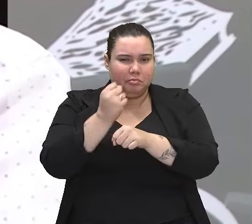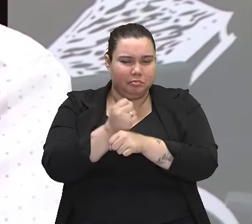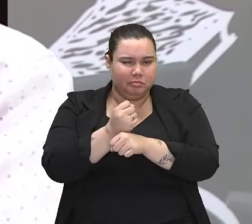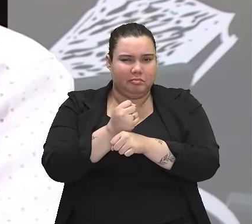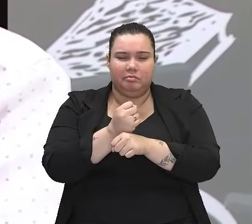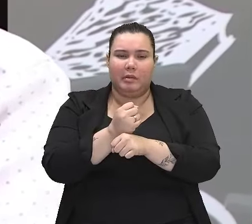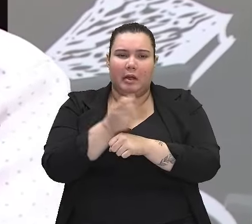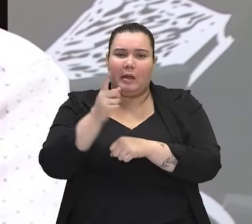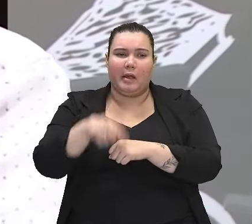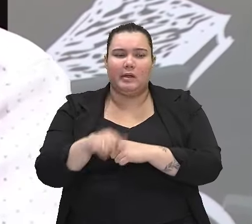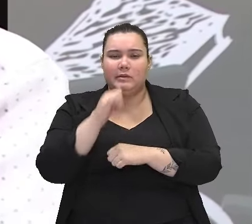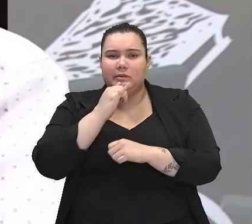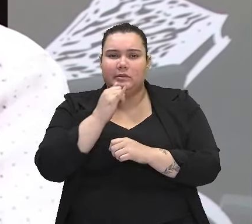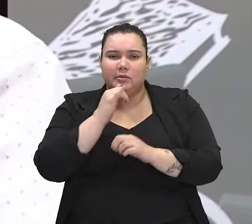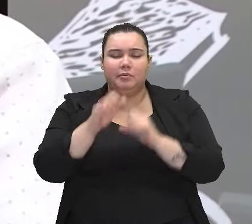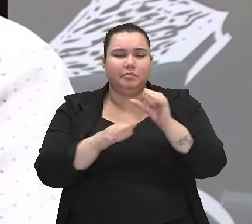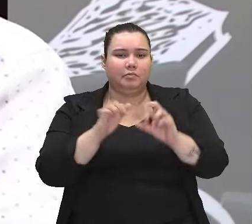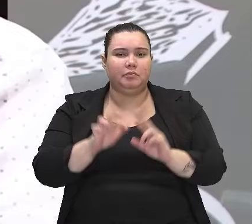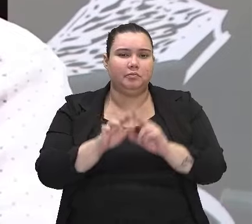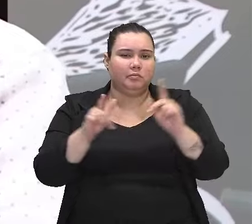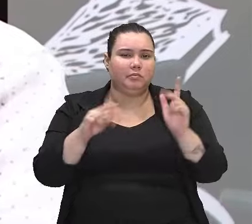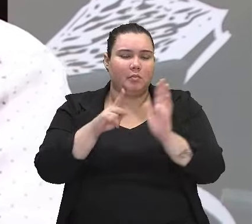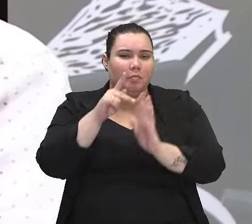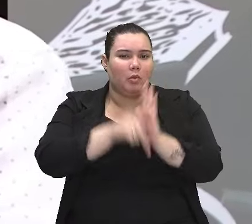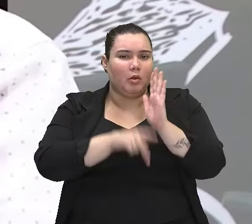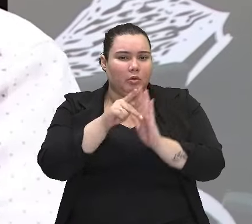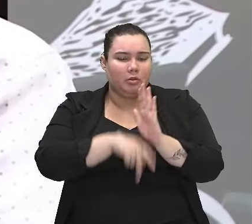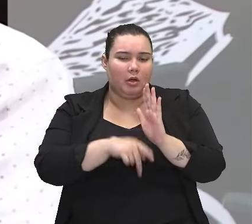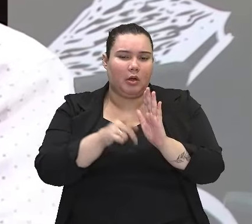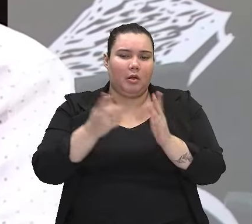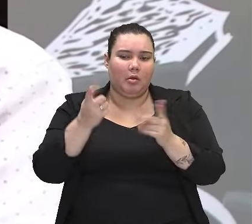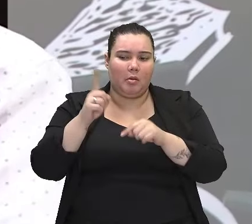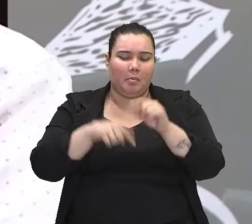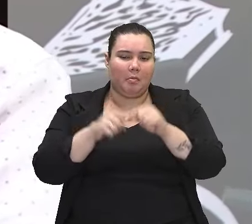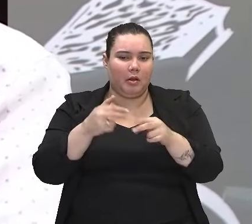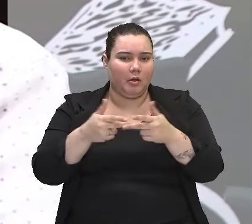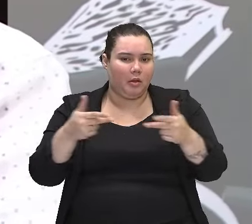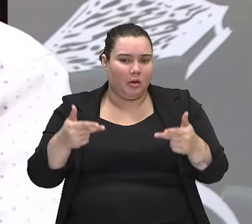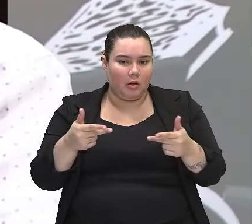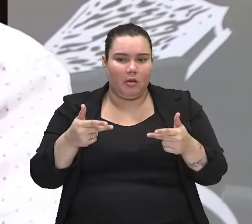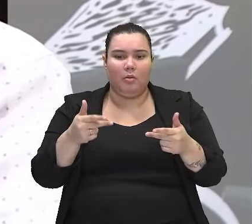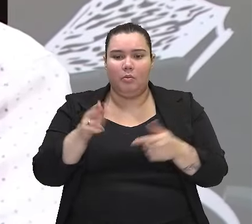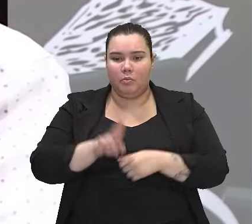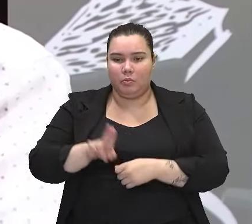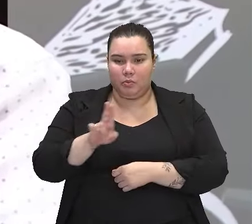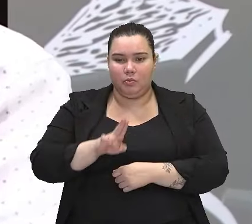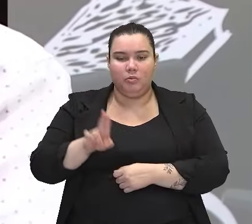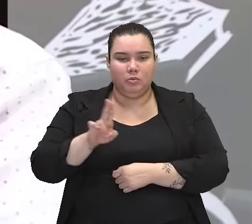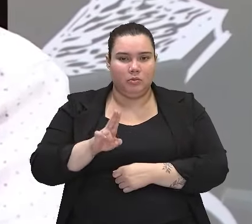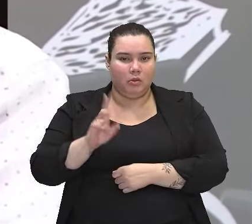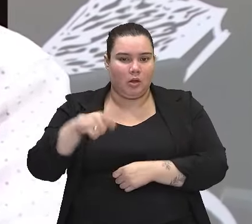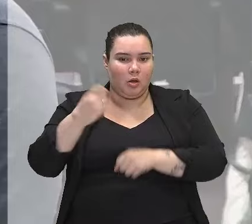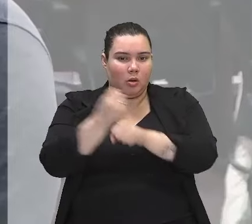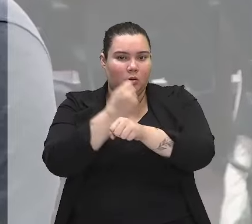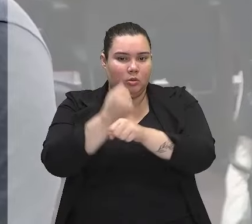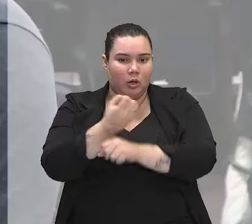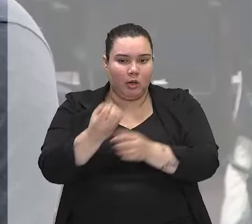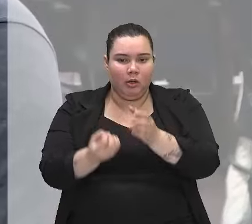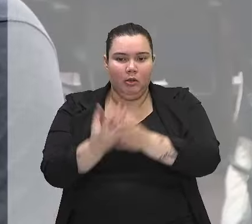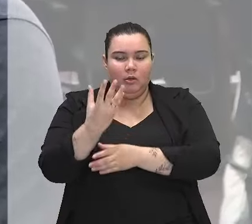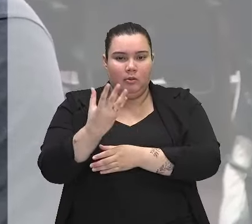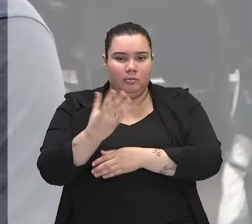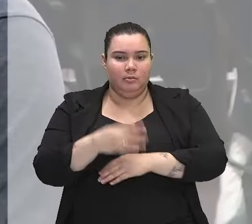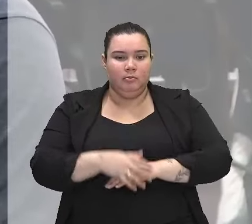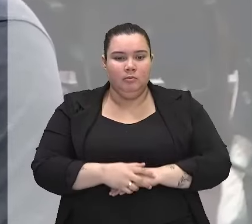projeto que se realiza em um objeto, em algo. Se faz alguma coisa, se constrói. Uma